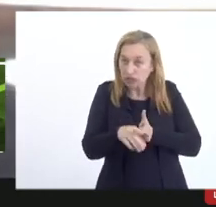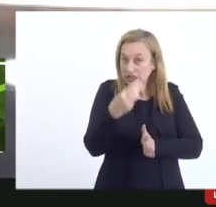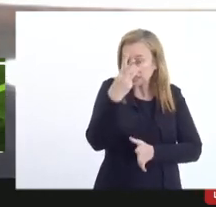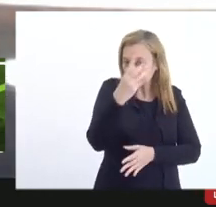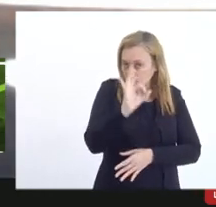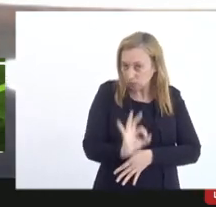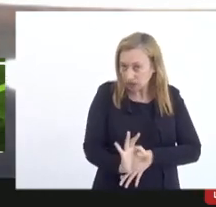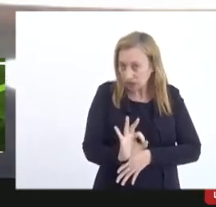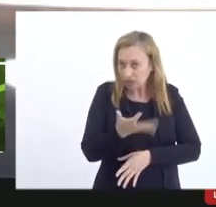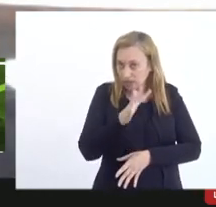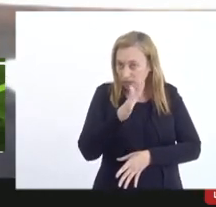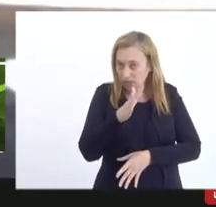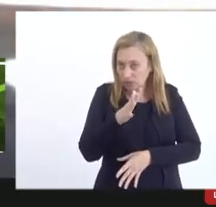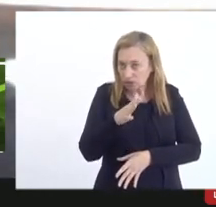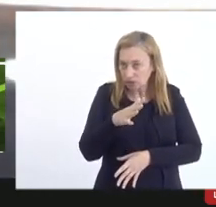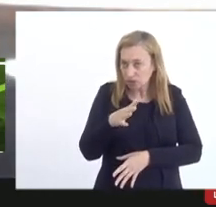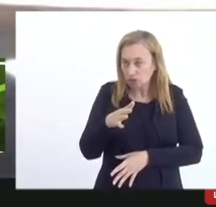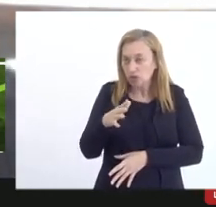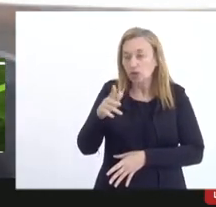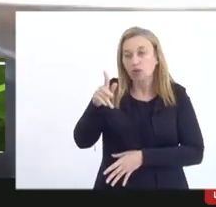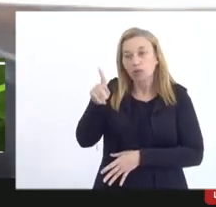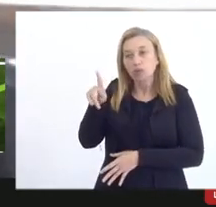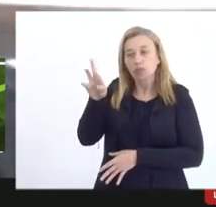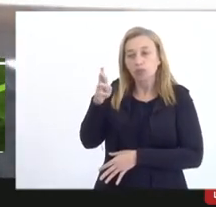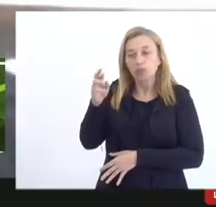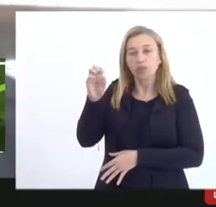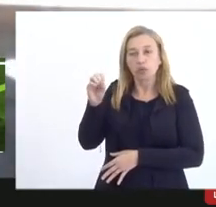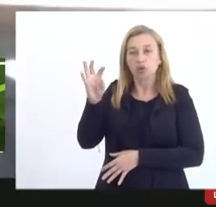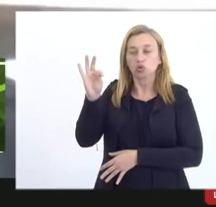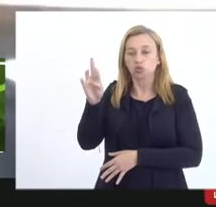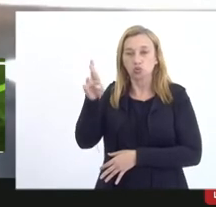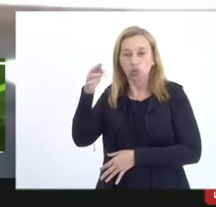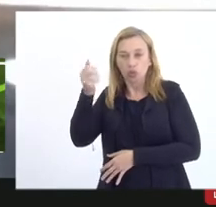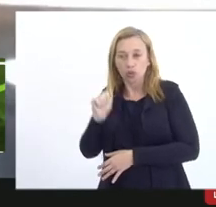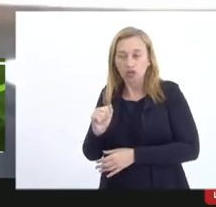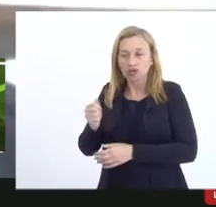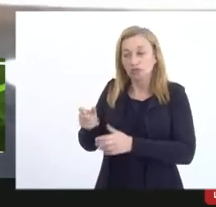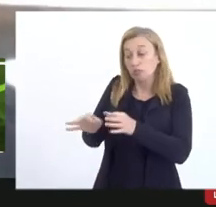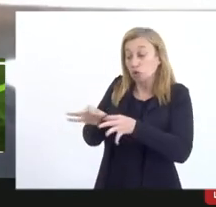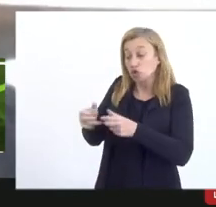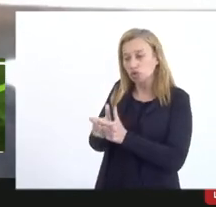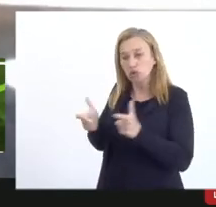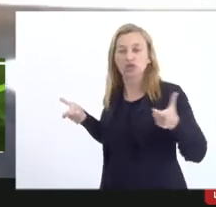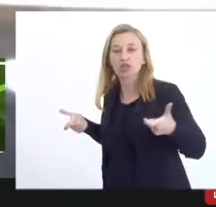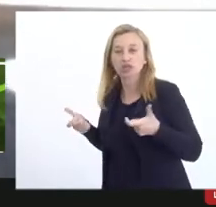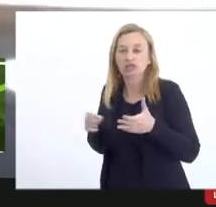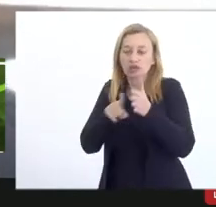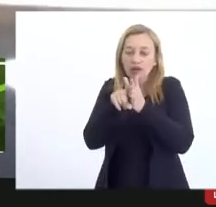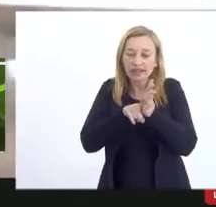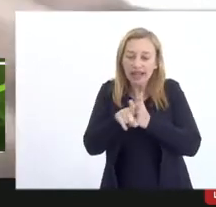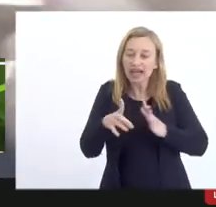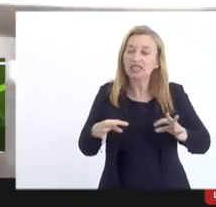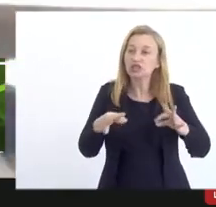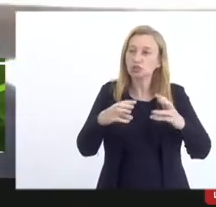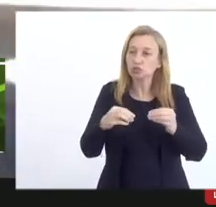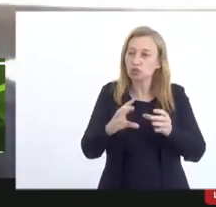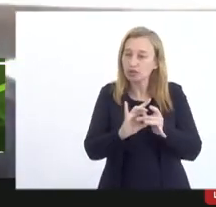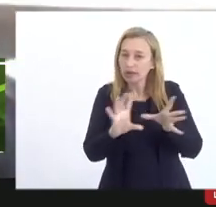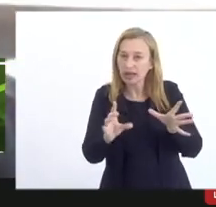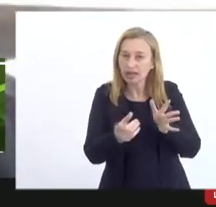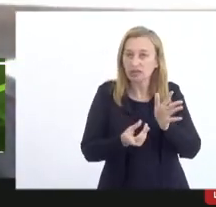% mais ou menos era de produtoras maiores e projetos grandes que fazia com que você tivesse uma análise do que foi disponibilizado